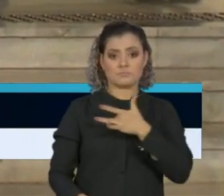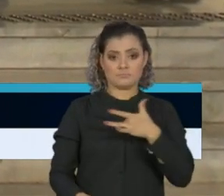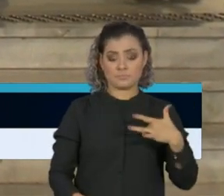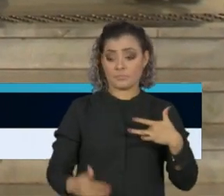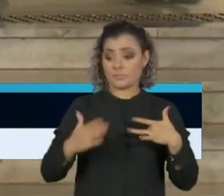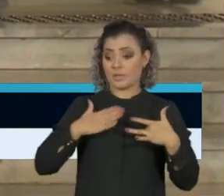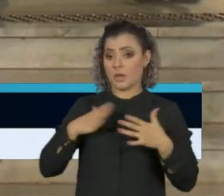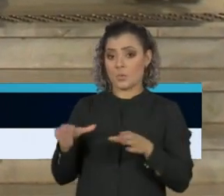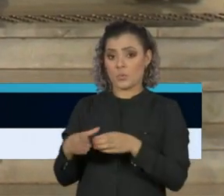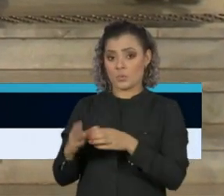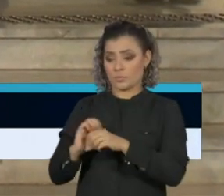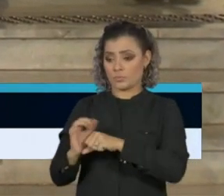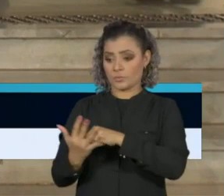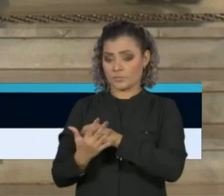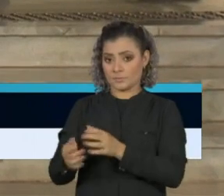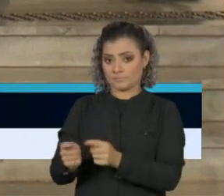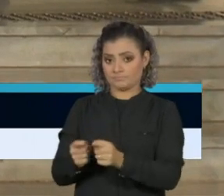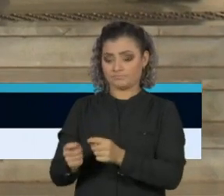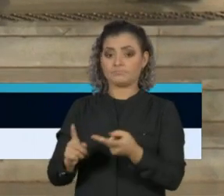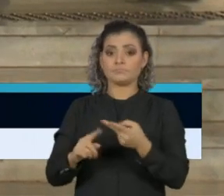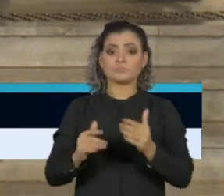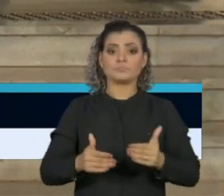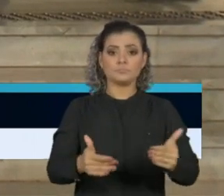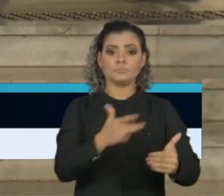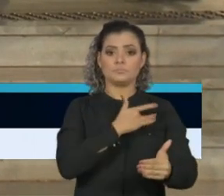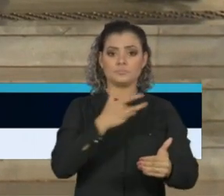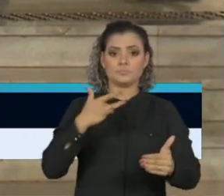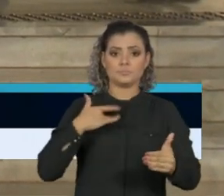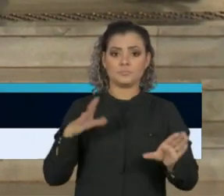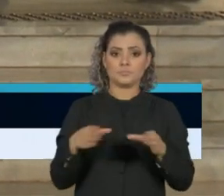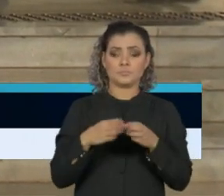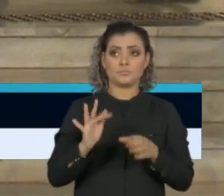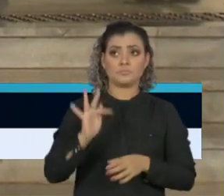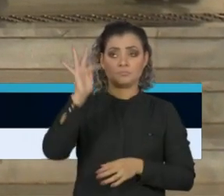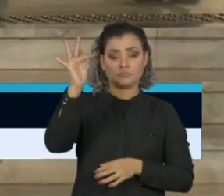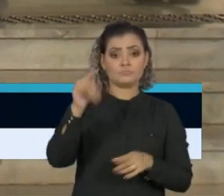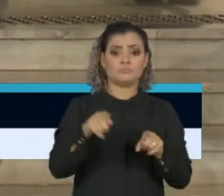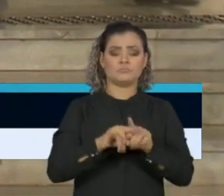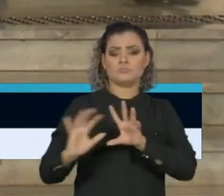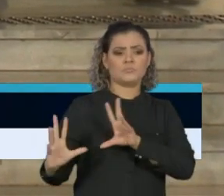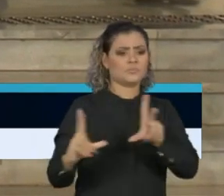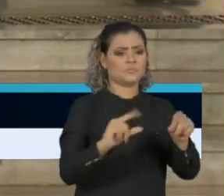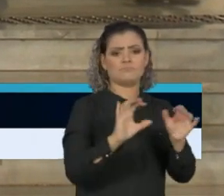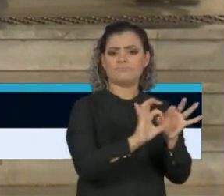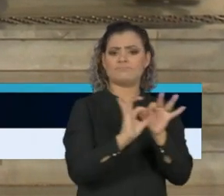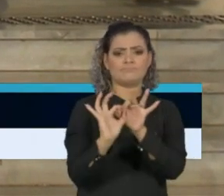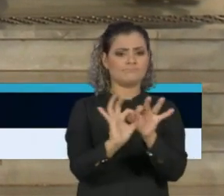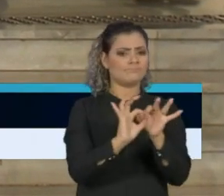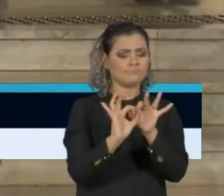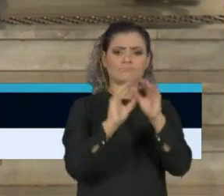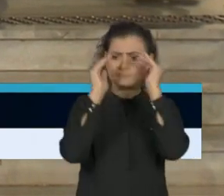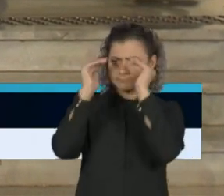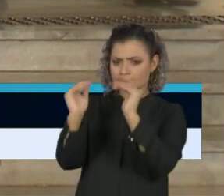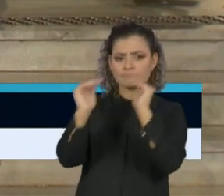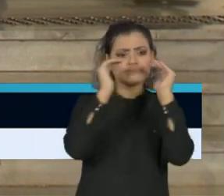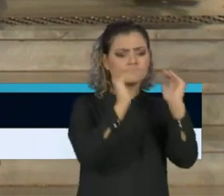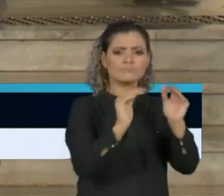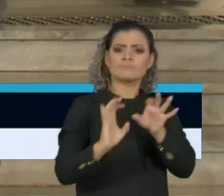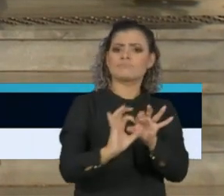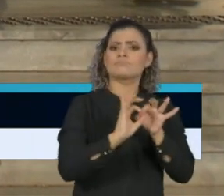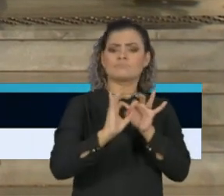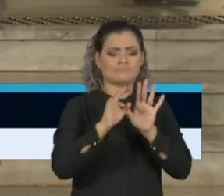coordeno e todo o grupo do Ministério da Saúde. Uma relação republicana, respeitosa e